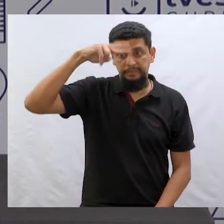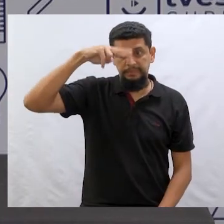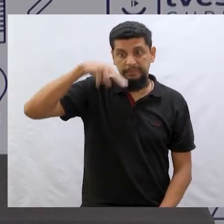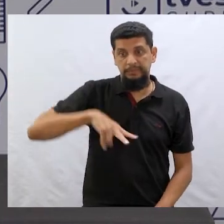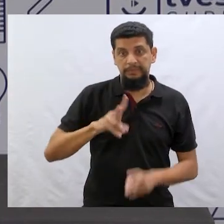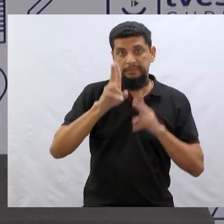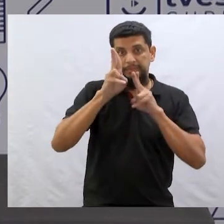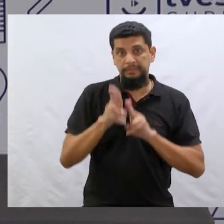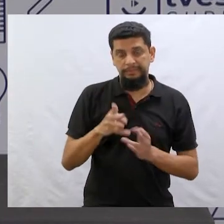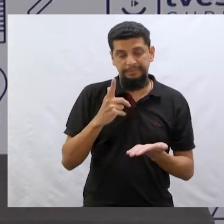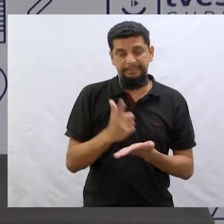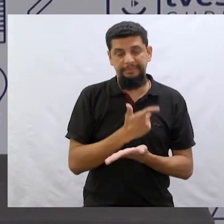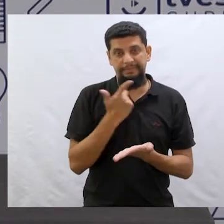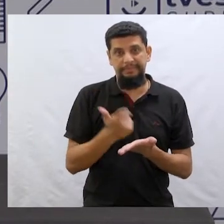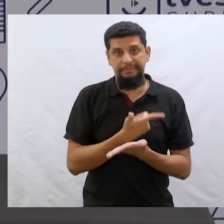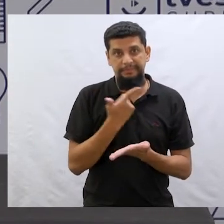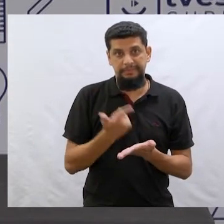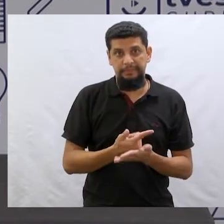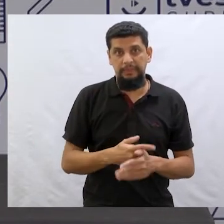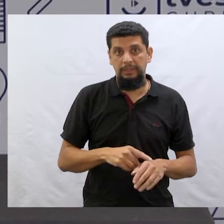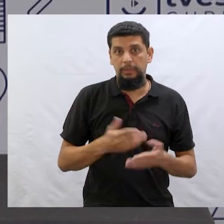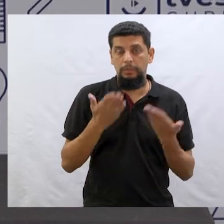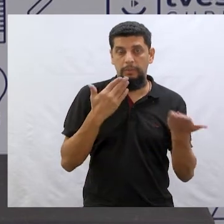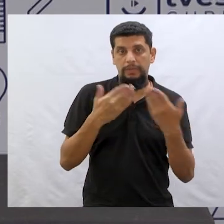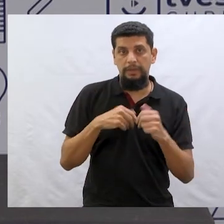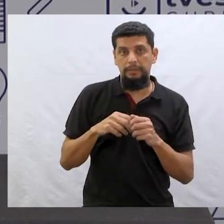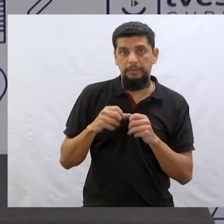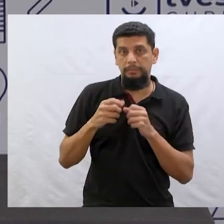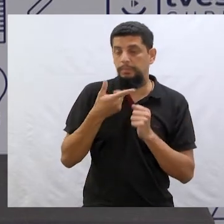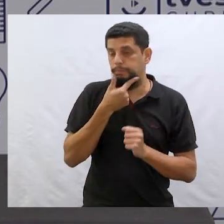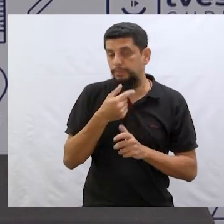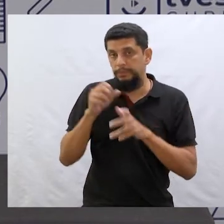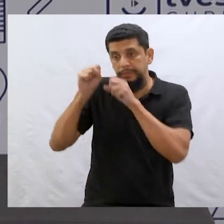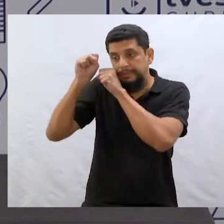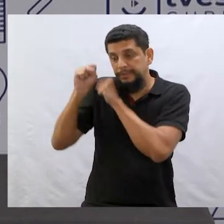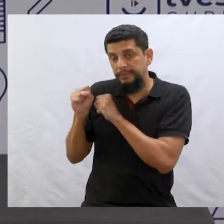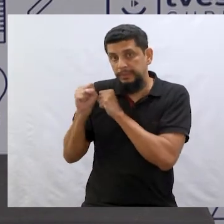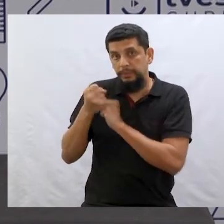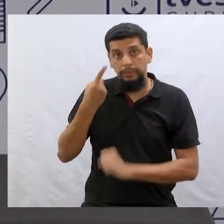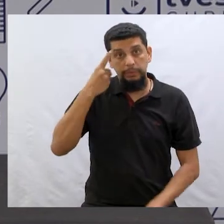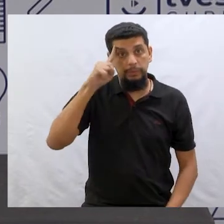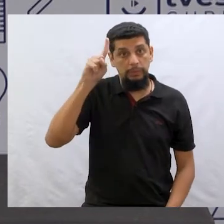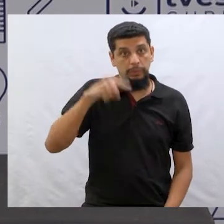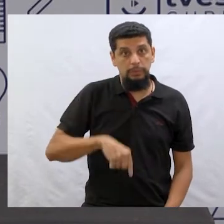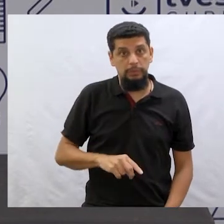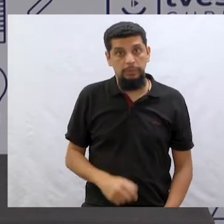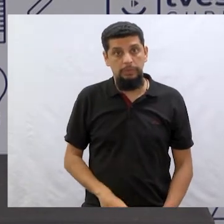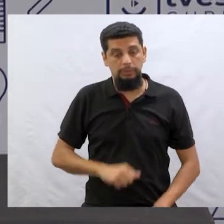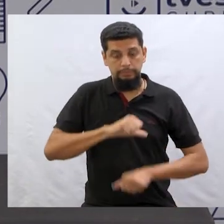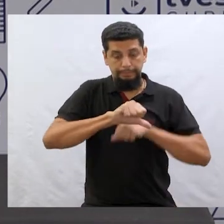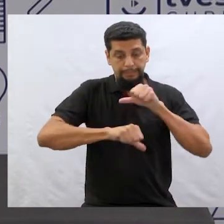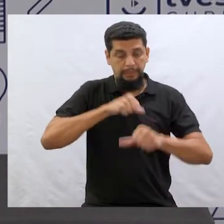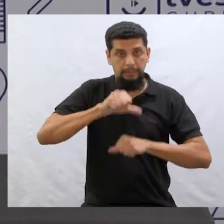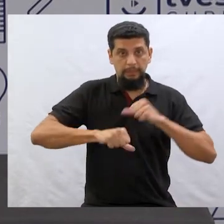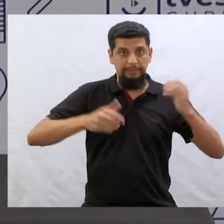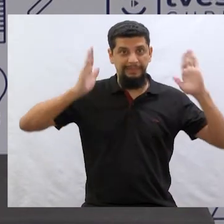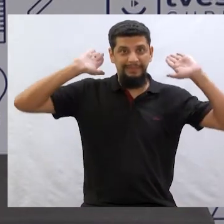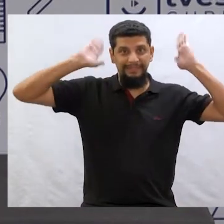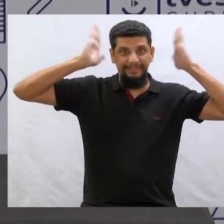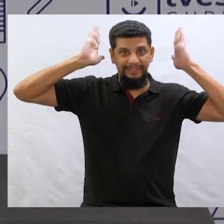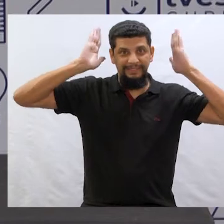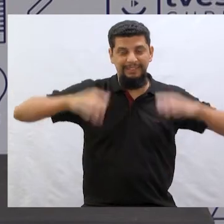Essa história do mesmo livro Conversa para o Boy Dormir. Essa se chama O Dia em Que Eu Virei